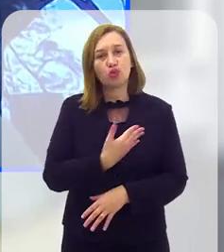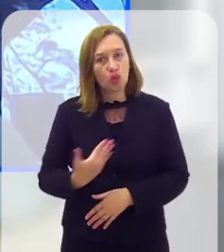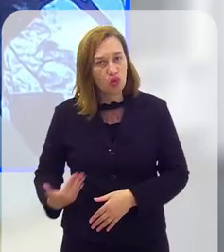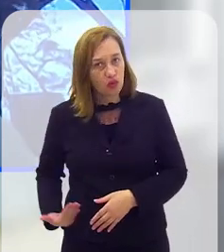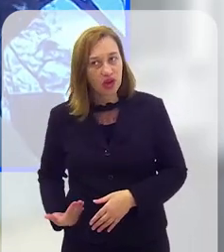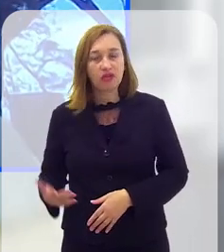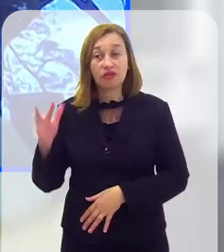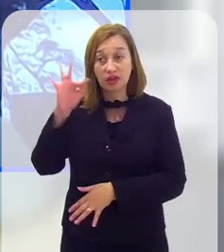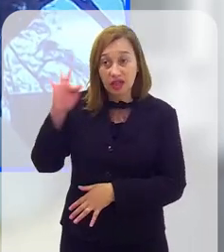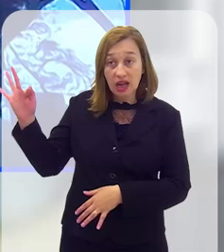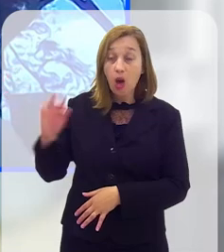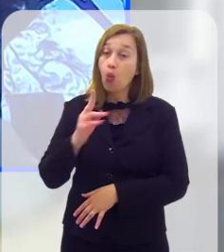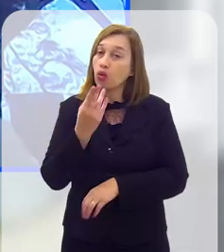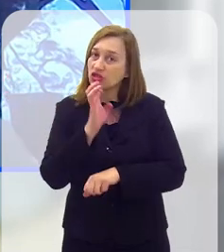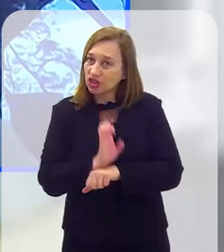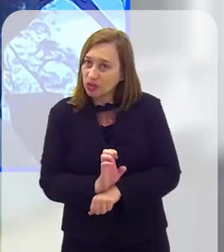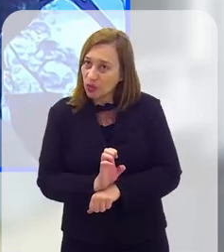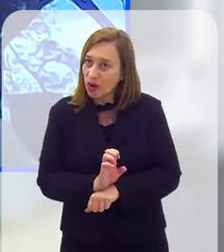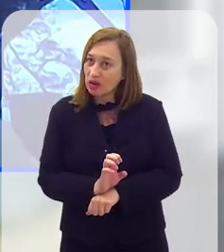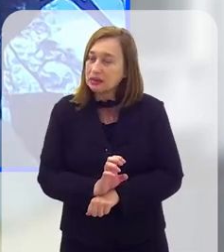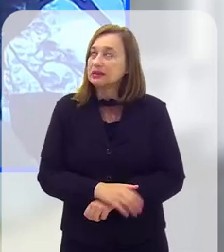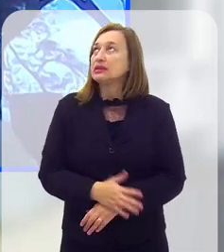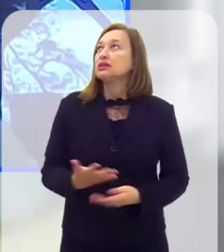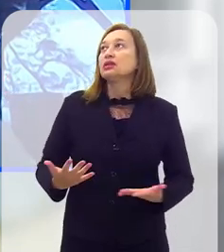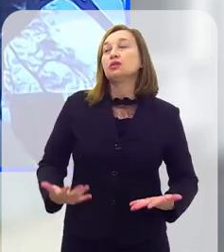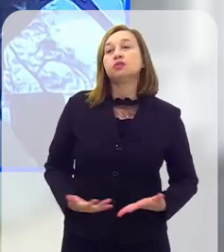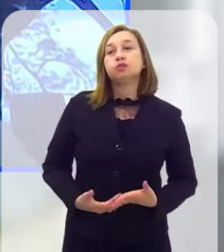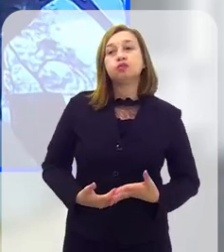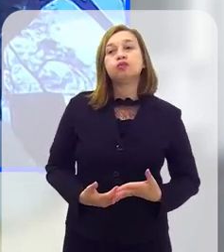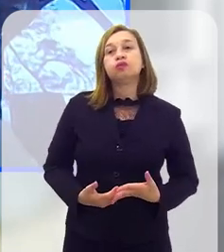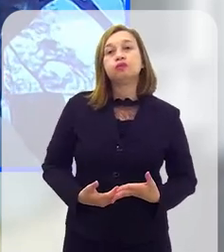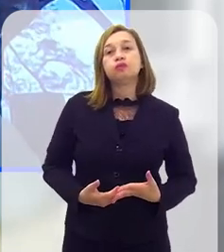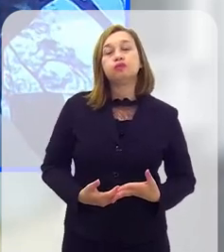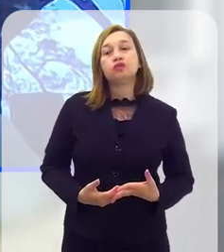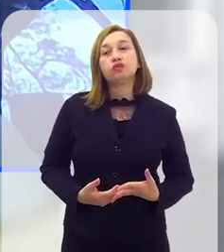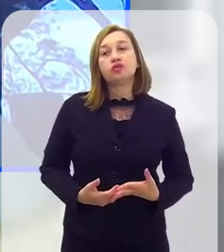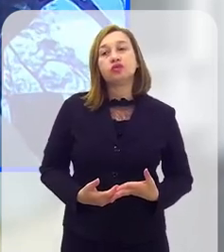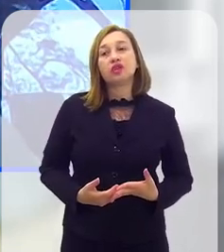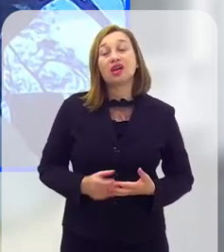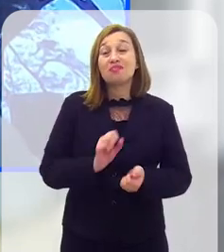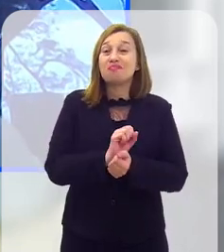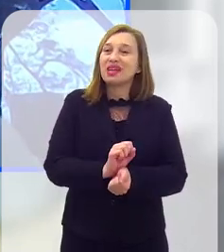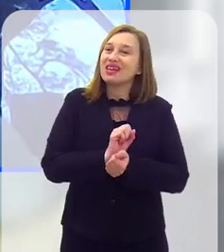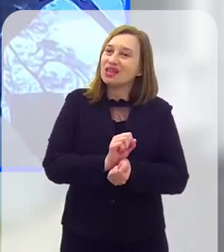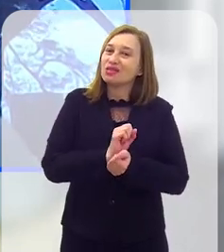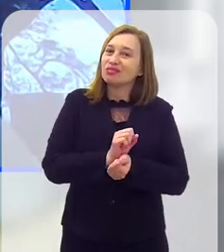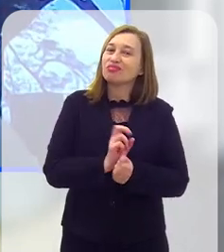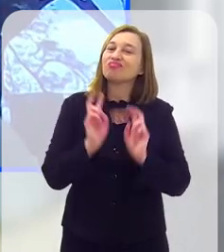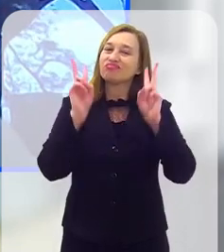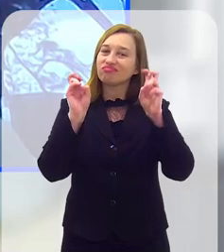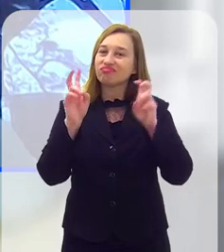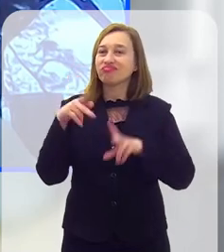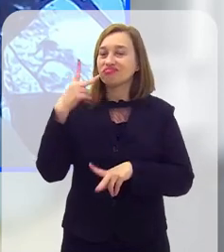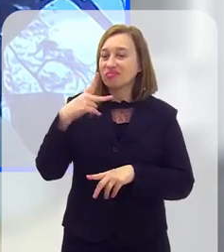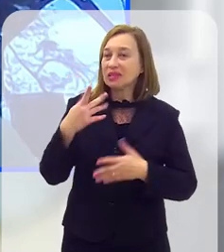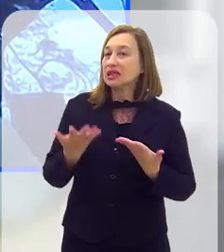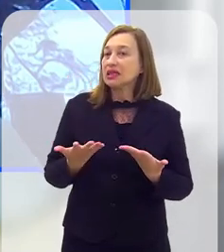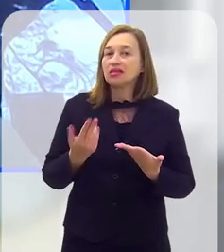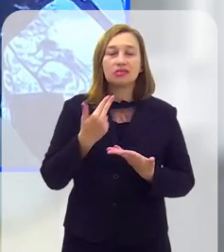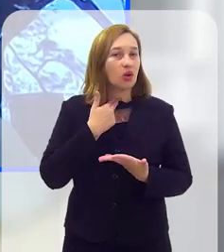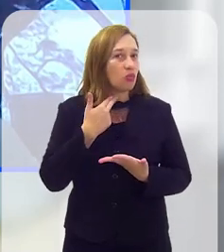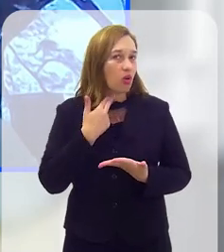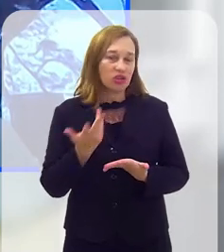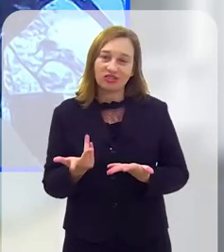dependendo de um subsídio de um governo federal ou estadual, a gente fica muito à mercê das